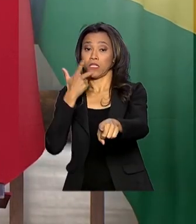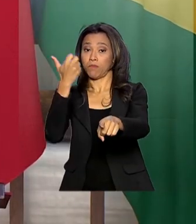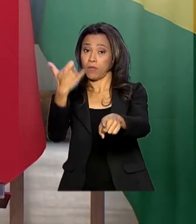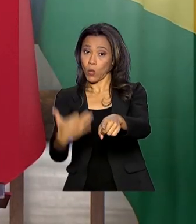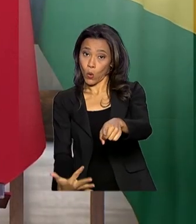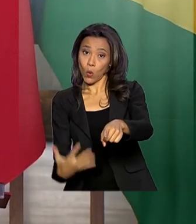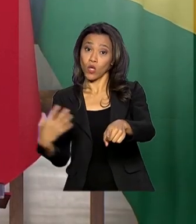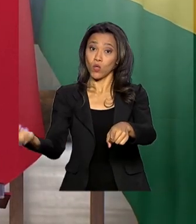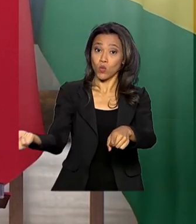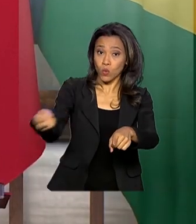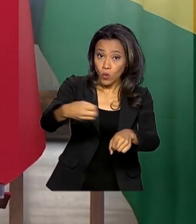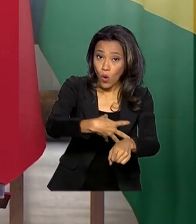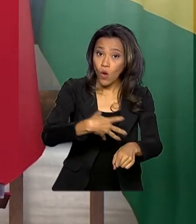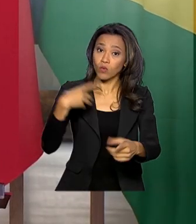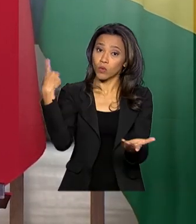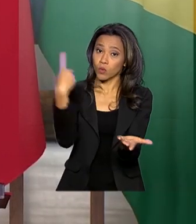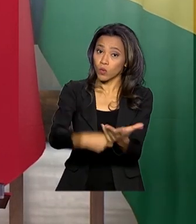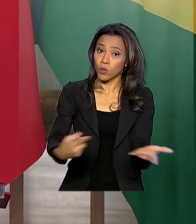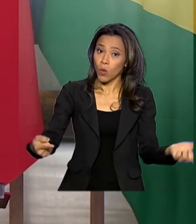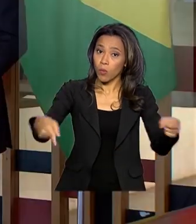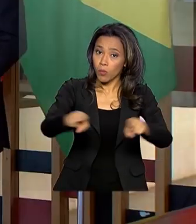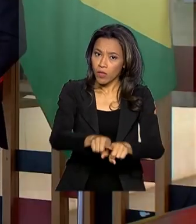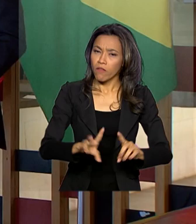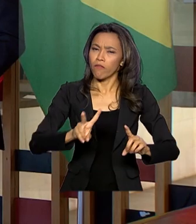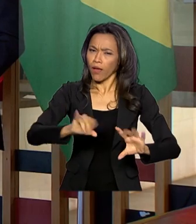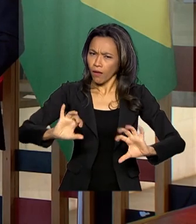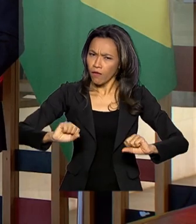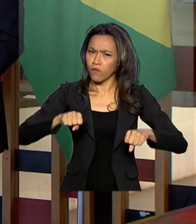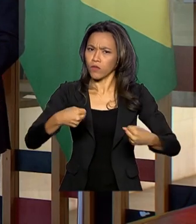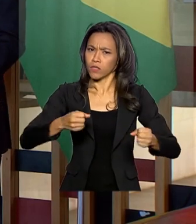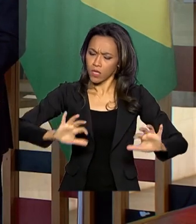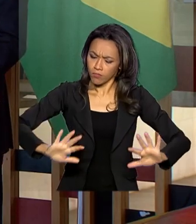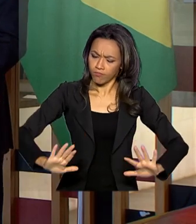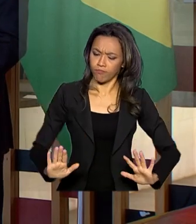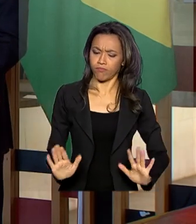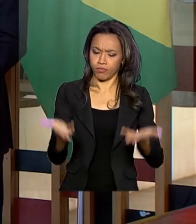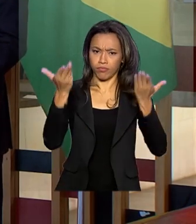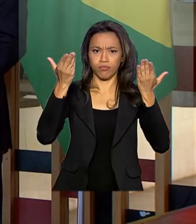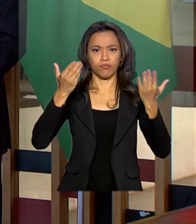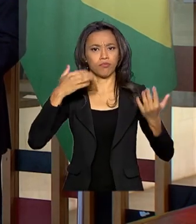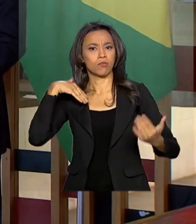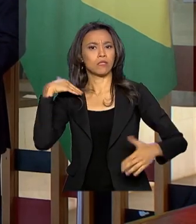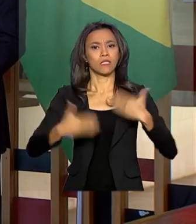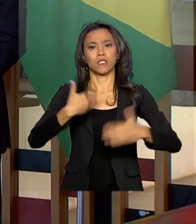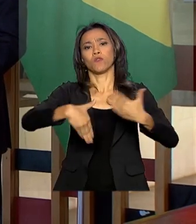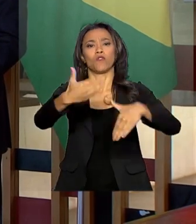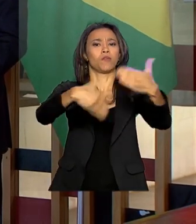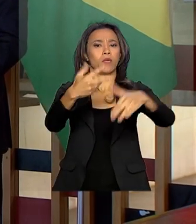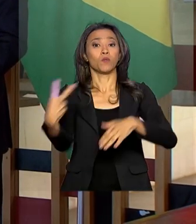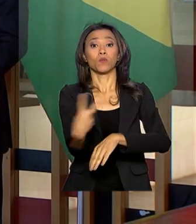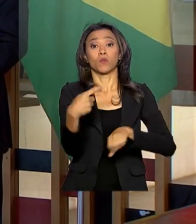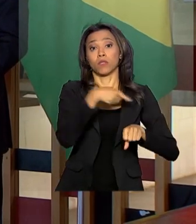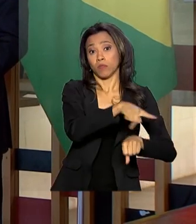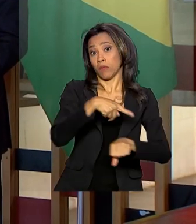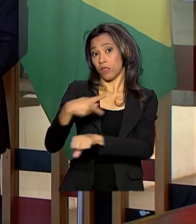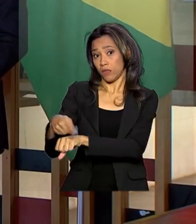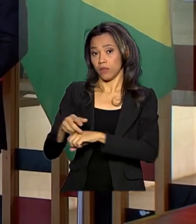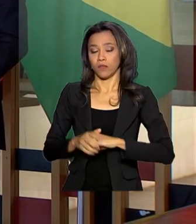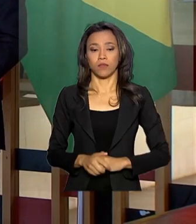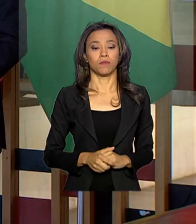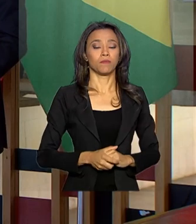acordos vão reforçar a cooperação e dar impulso ao desenvolvimento efetivo dos dois países.